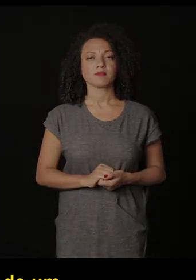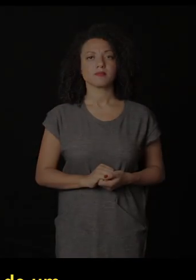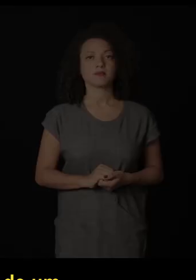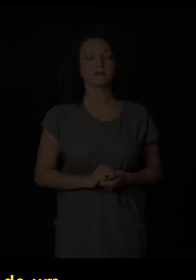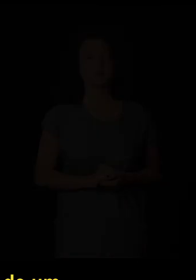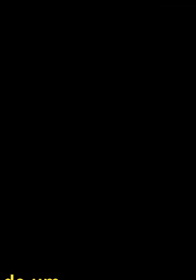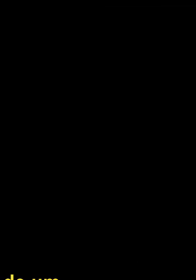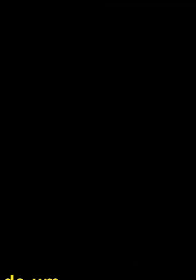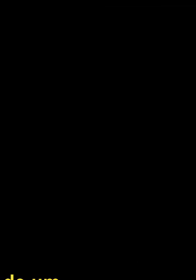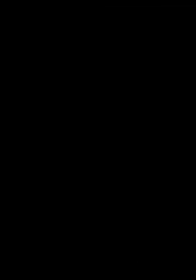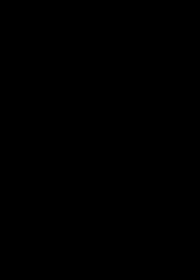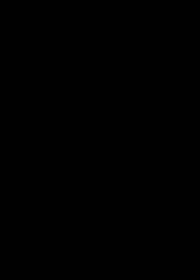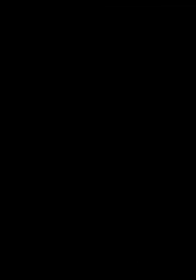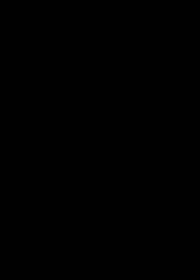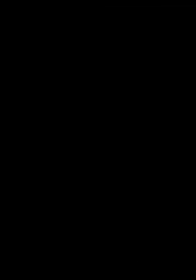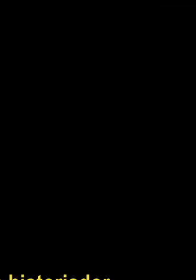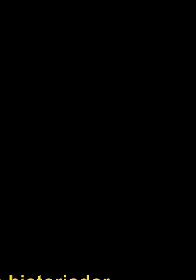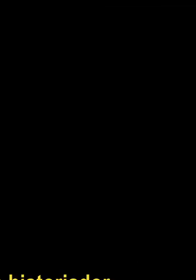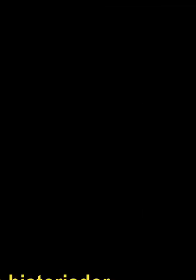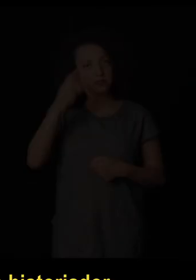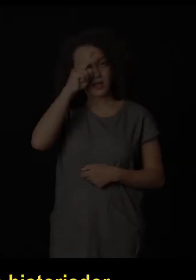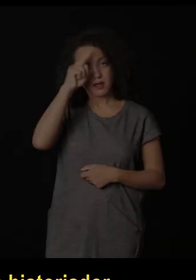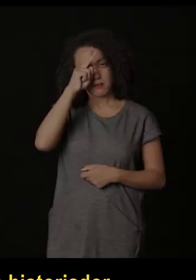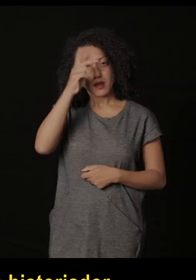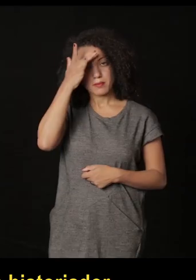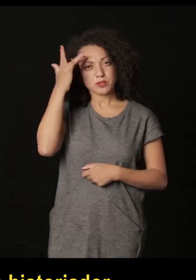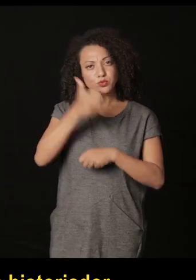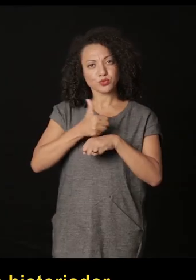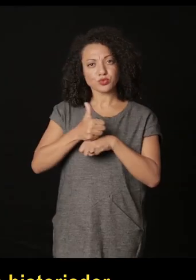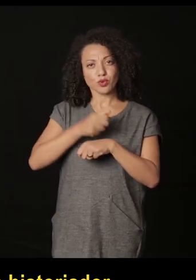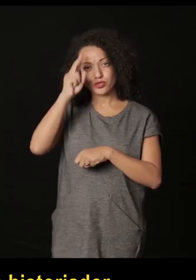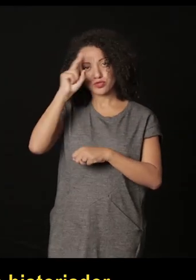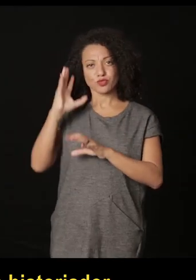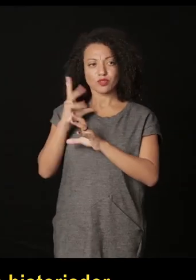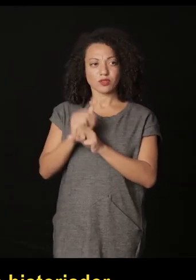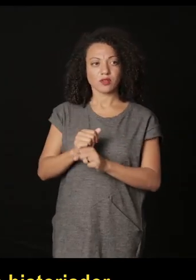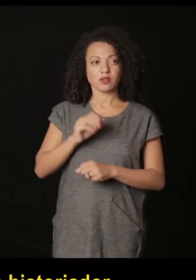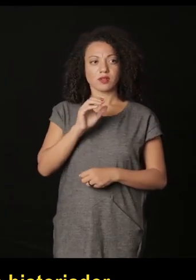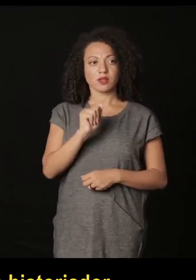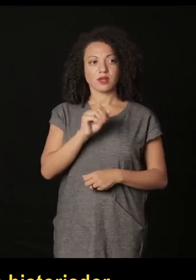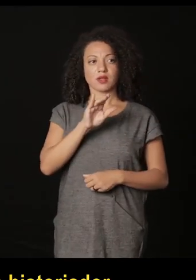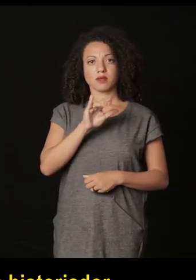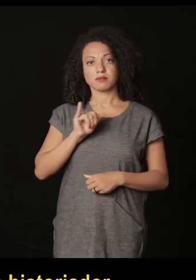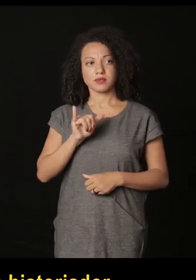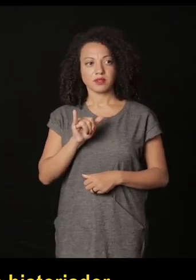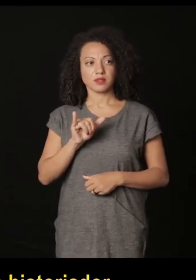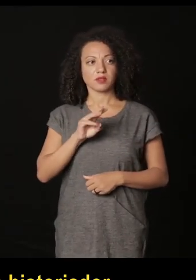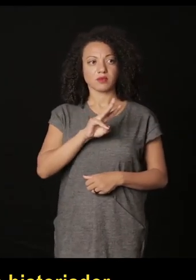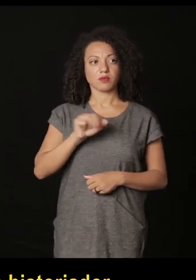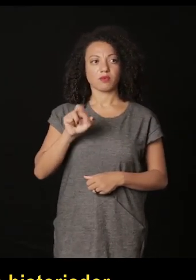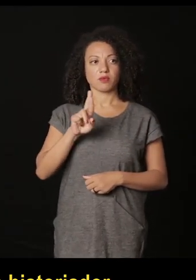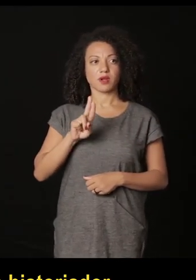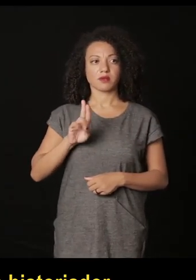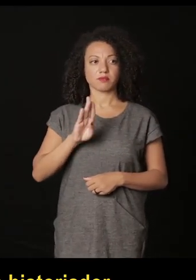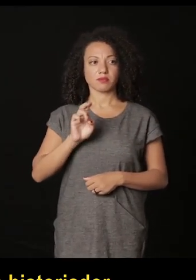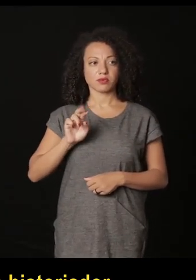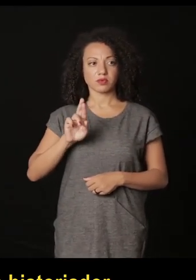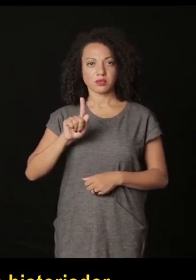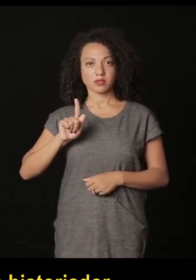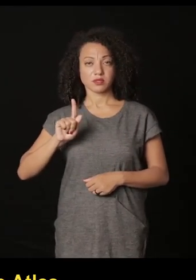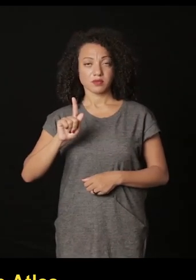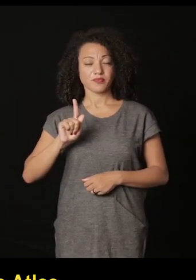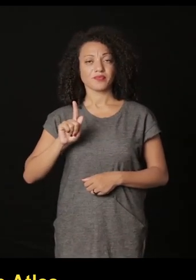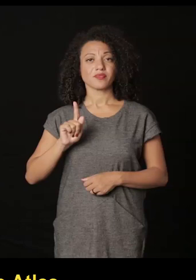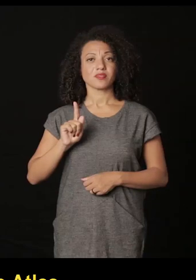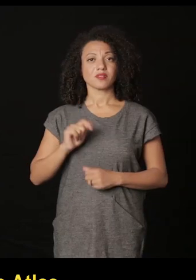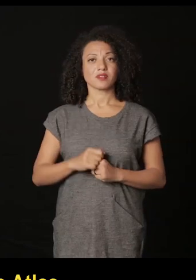globalismo e a non olvidar un historiador de arte Abibarburg